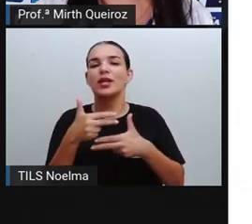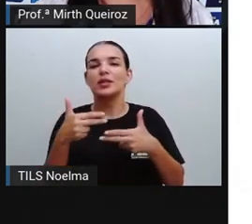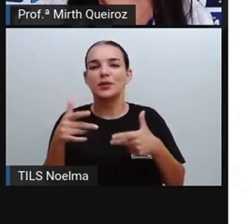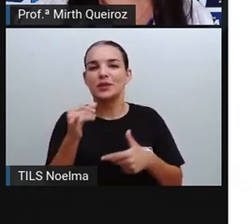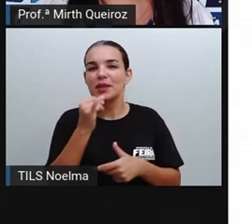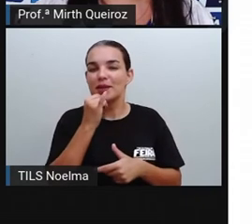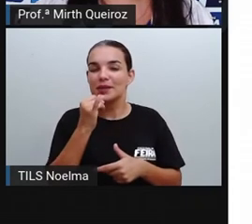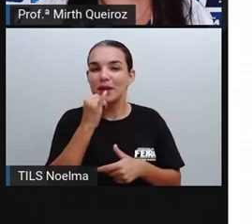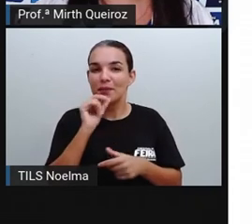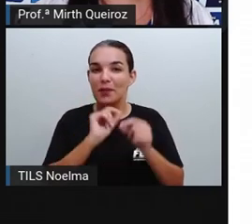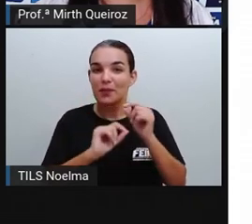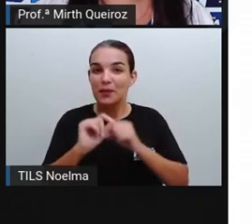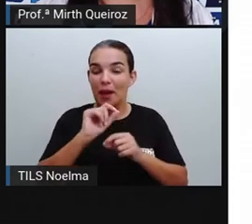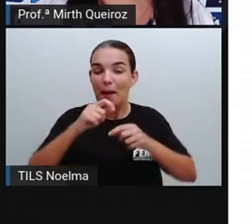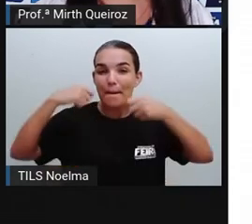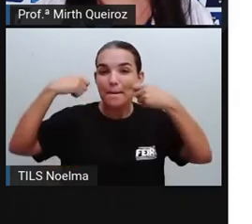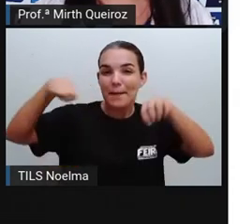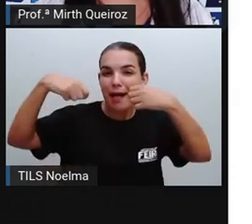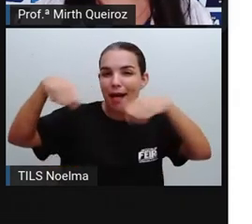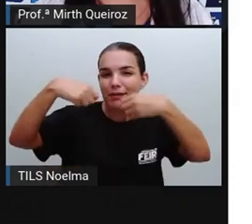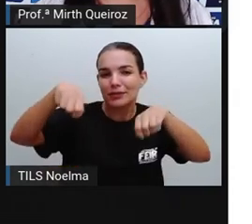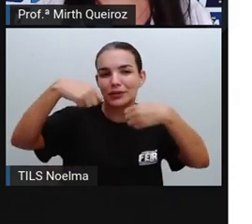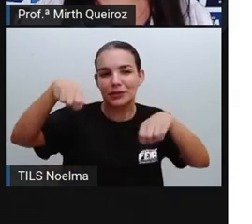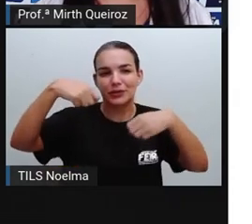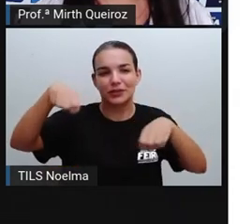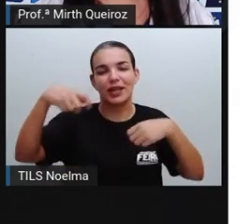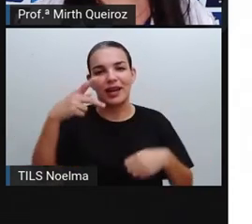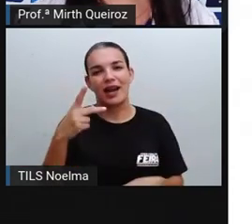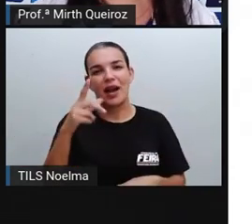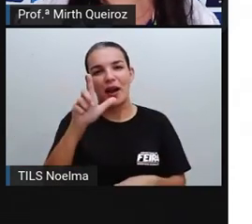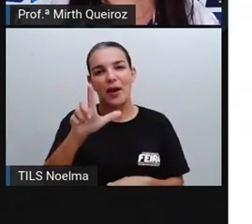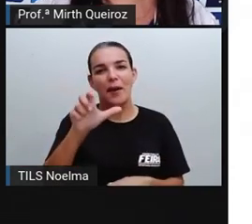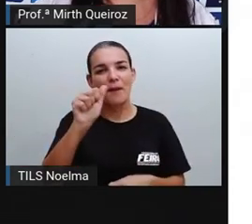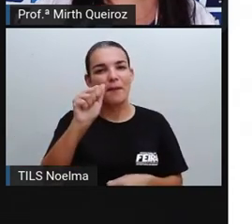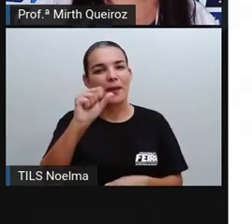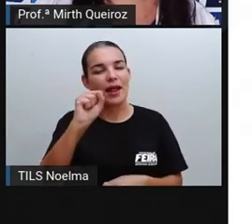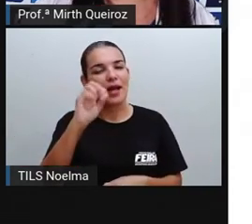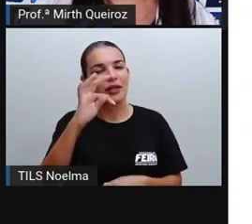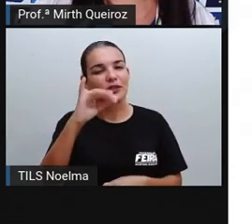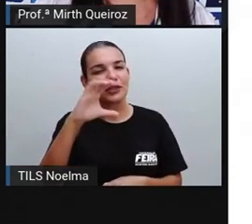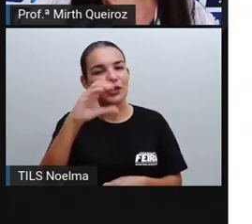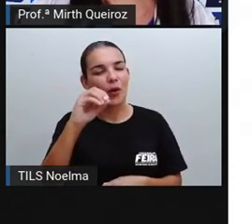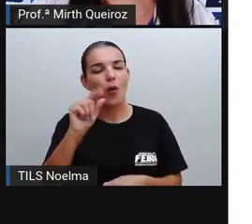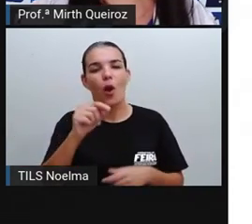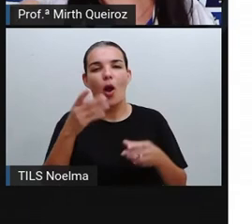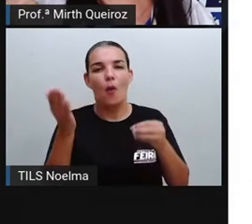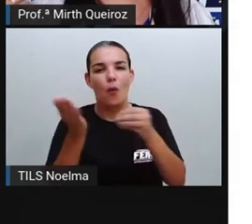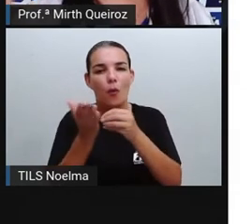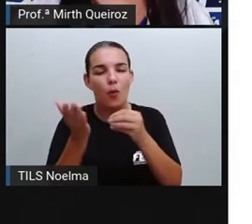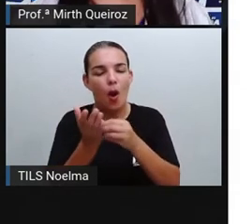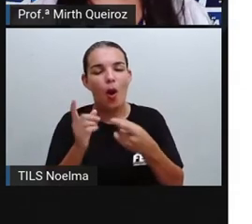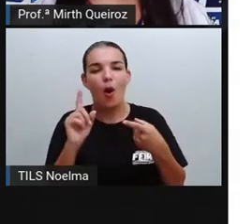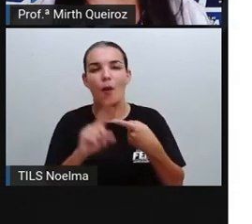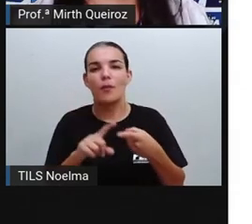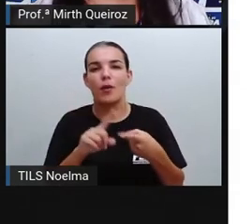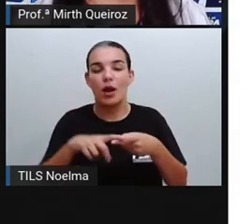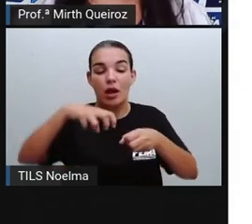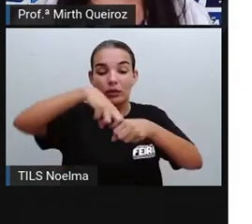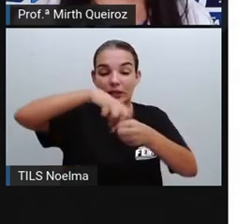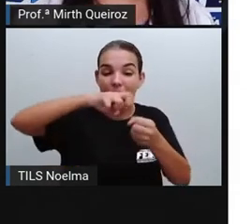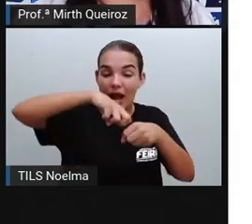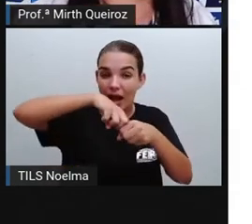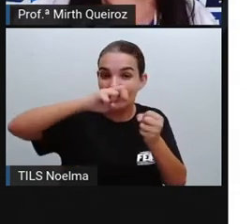exemplo, na produção do plástico, que é aquele plástico que está em um copo plástico, né? Uma garrafinha